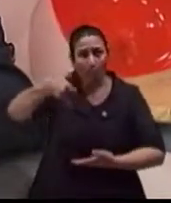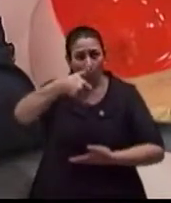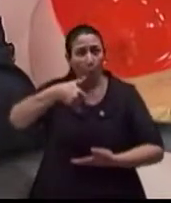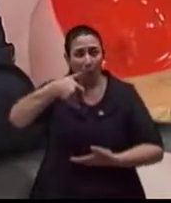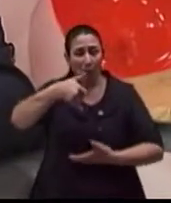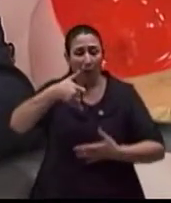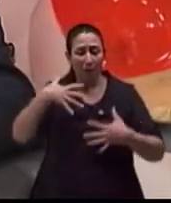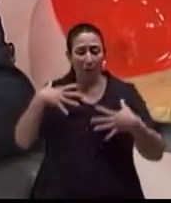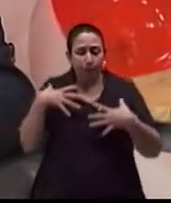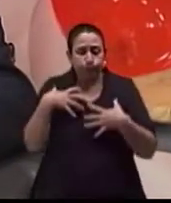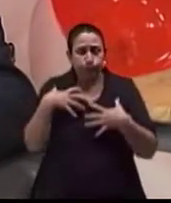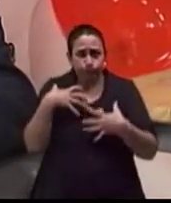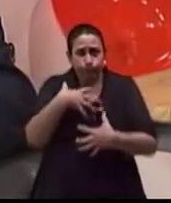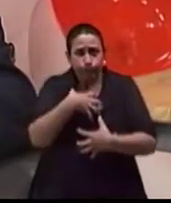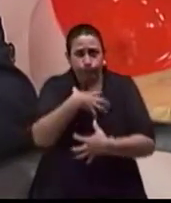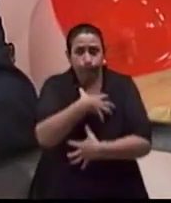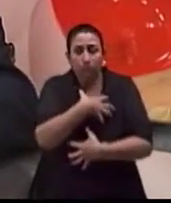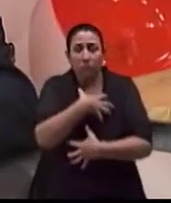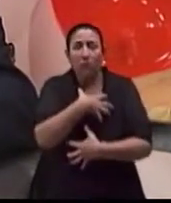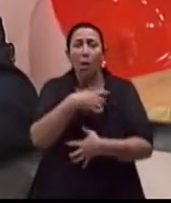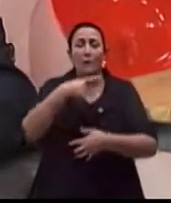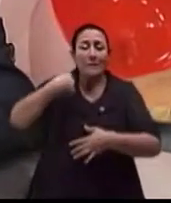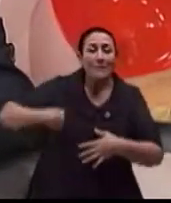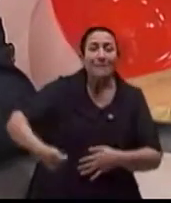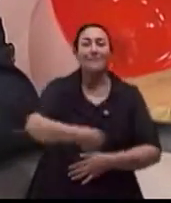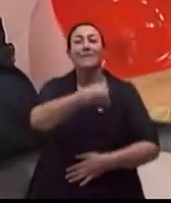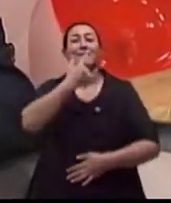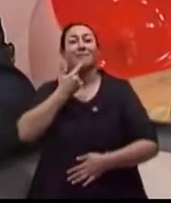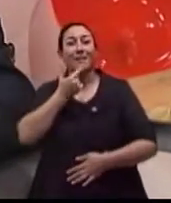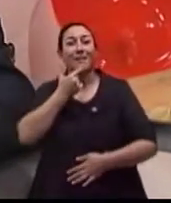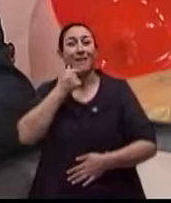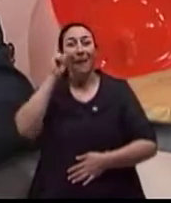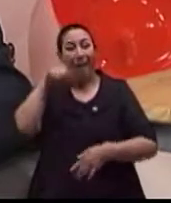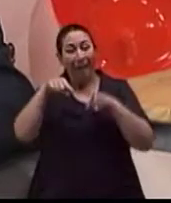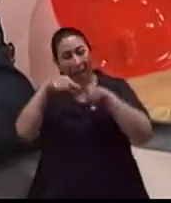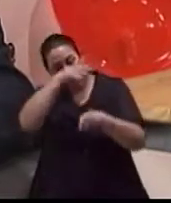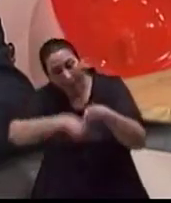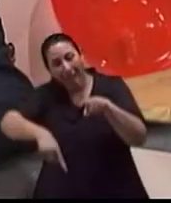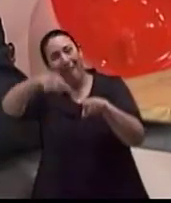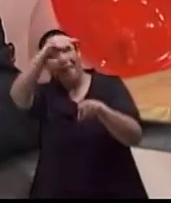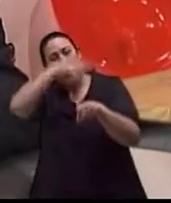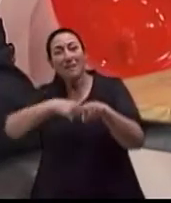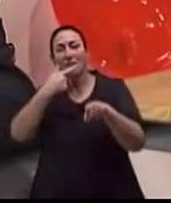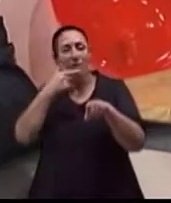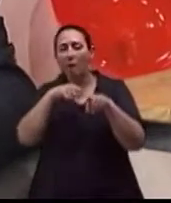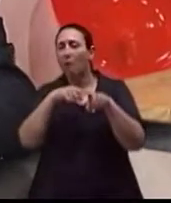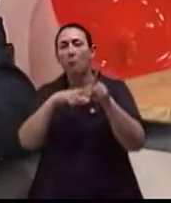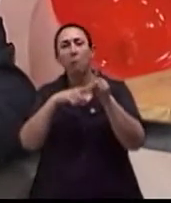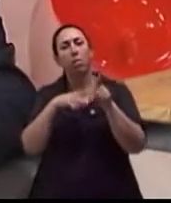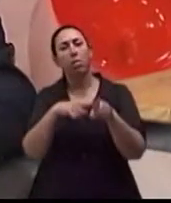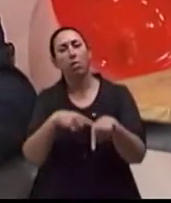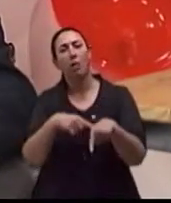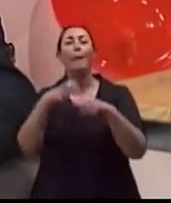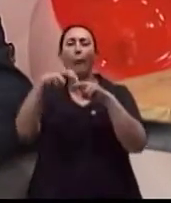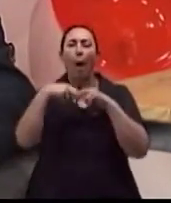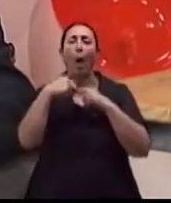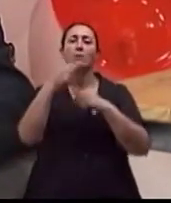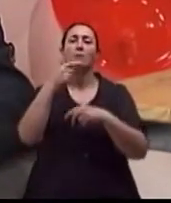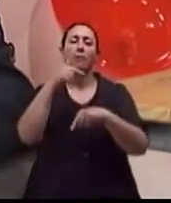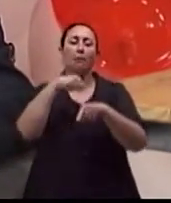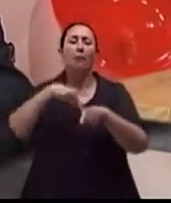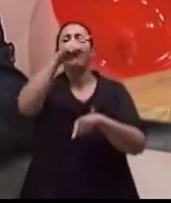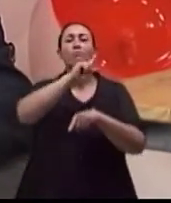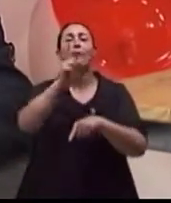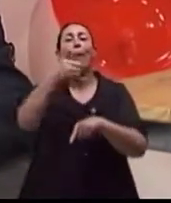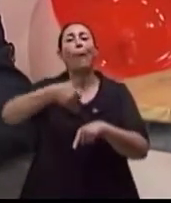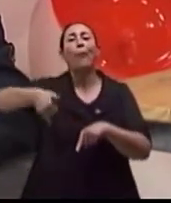vai influenciar tanto a parte de irrigação sanguínea do pênis, assim como a parte hormonal relacionada